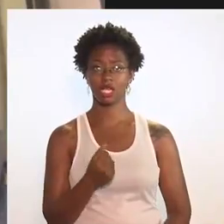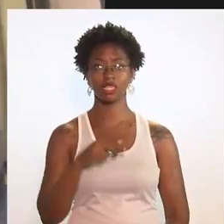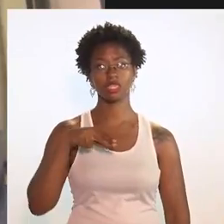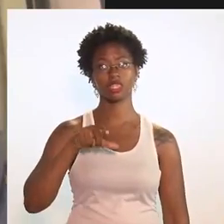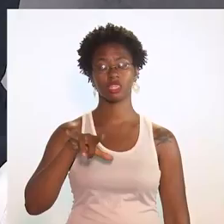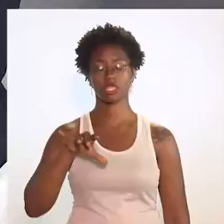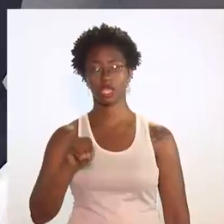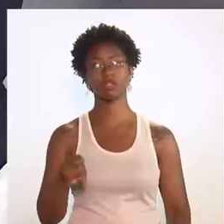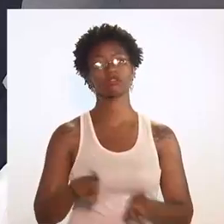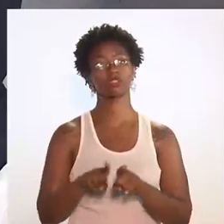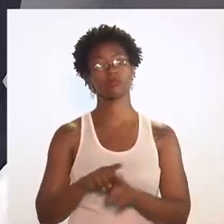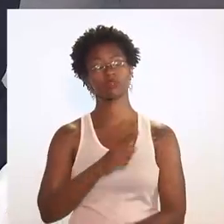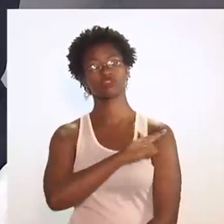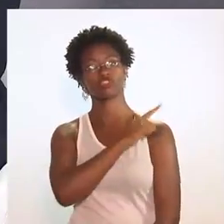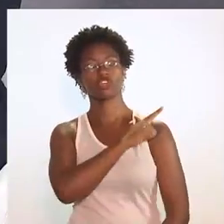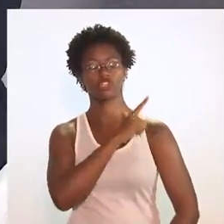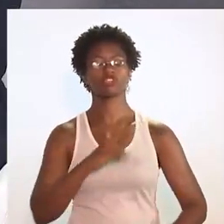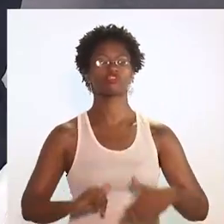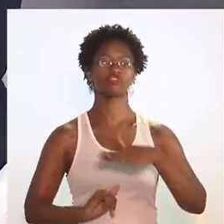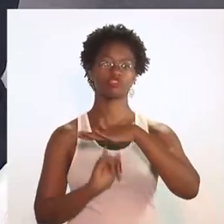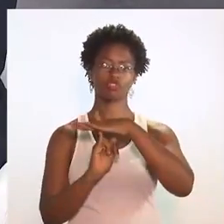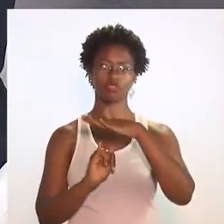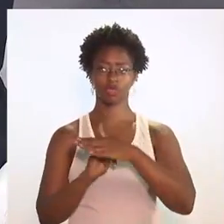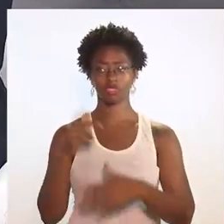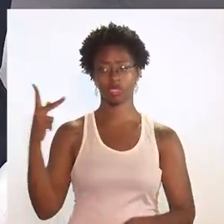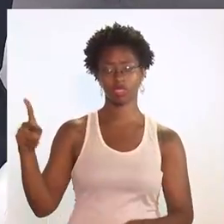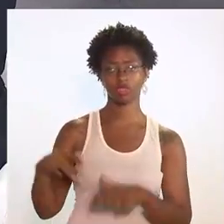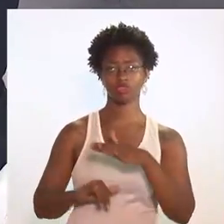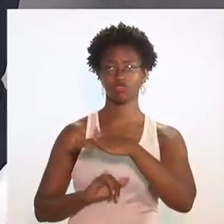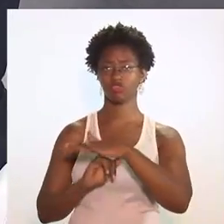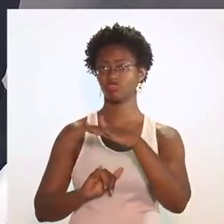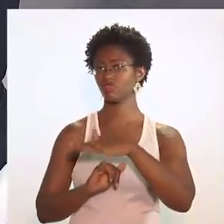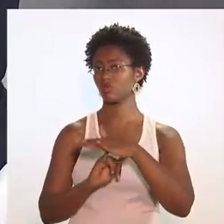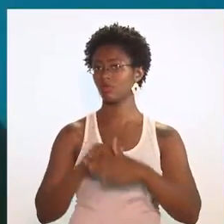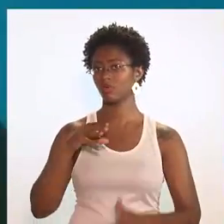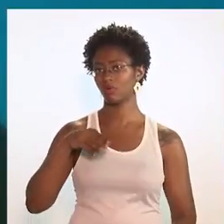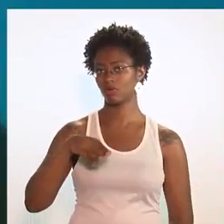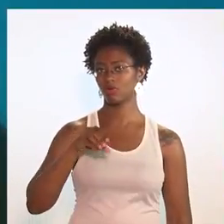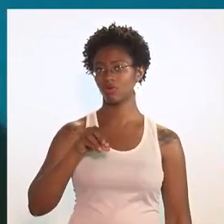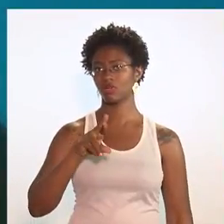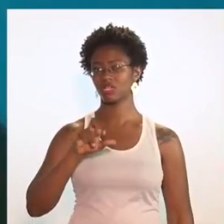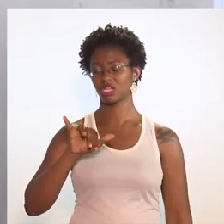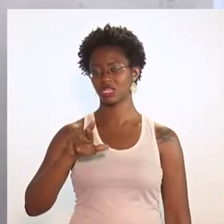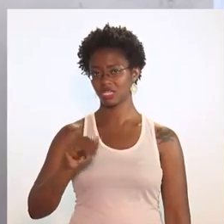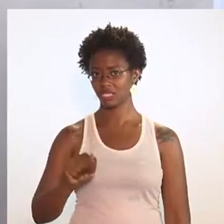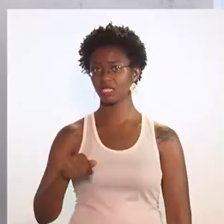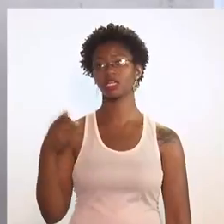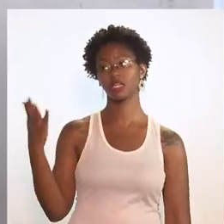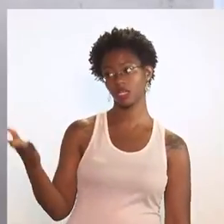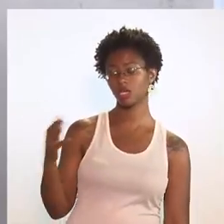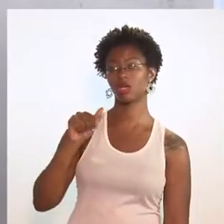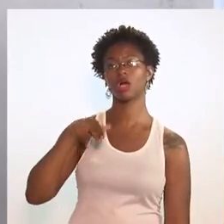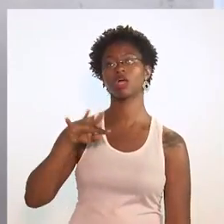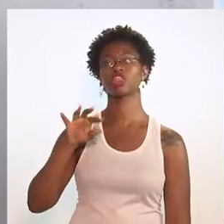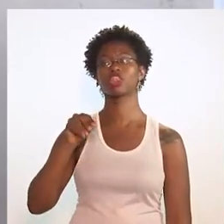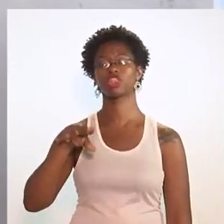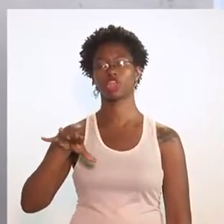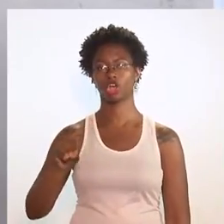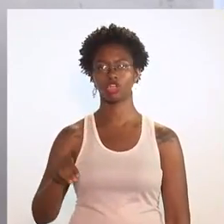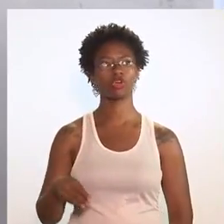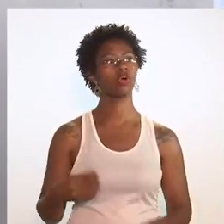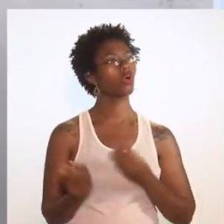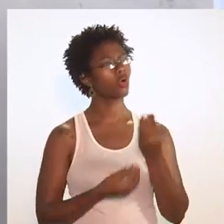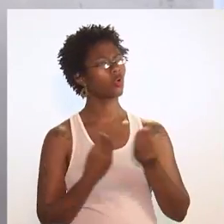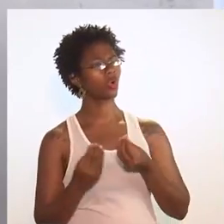Nélio Giorgini, e o gerente institucional do Instituto Mongeral Aegon, Antônio Leitão. Antônio, quais são as ações hoje que o